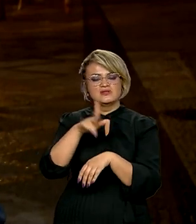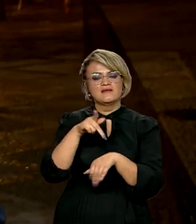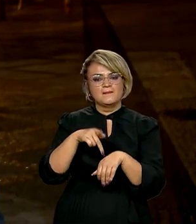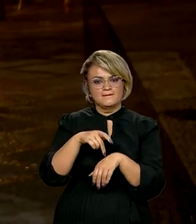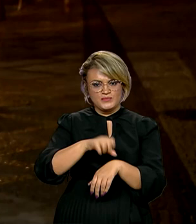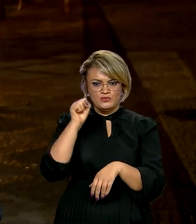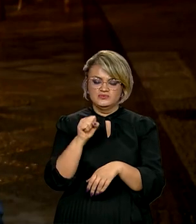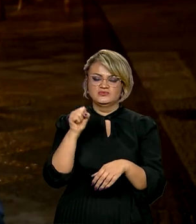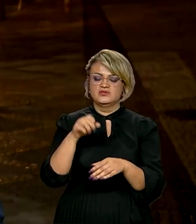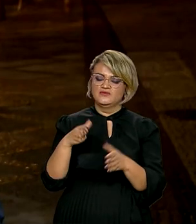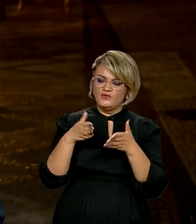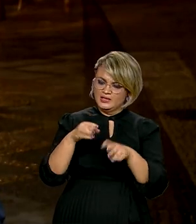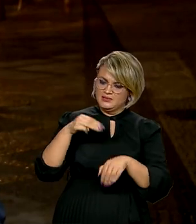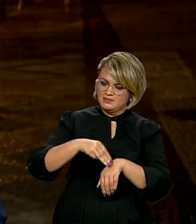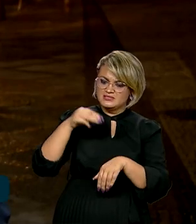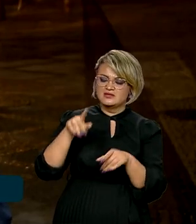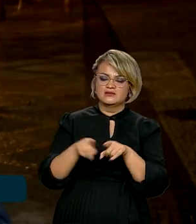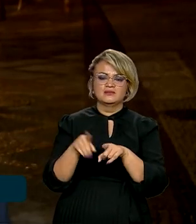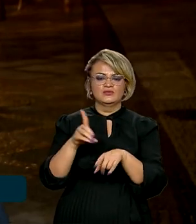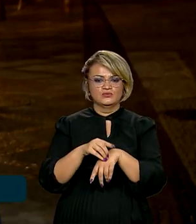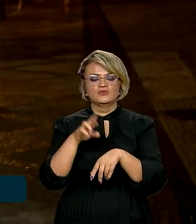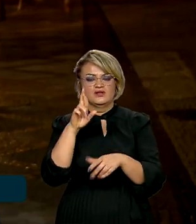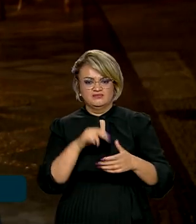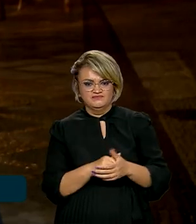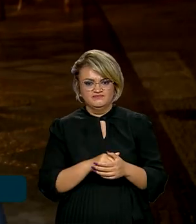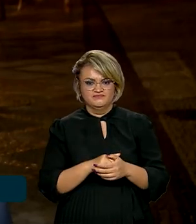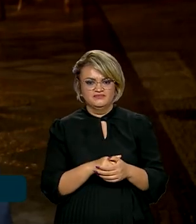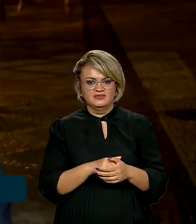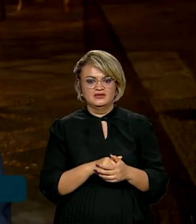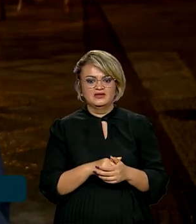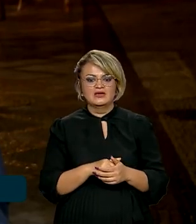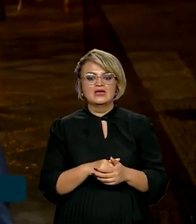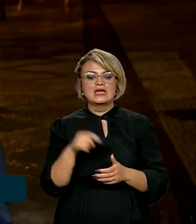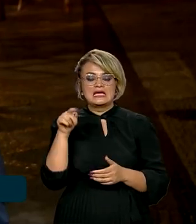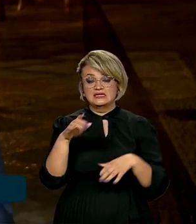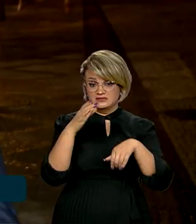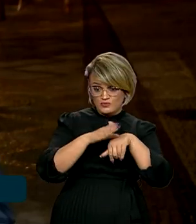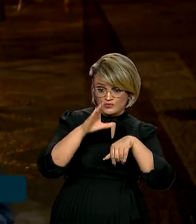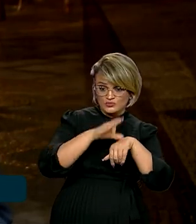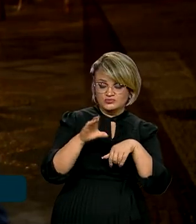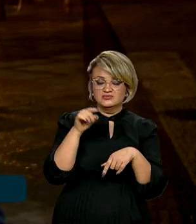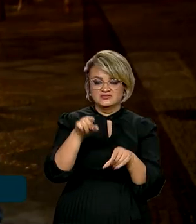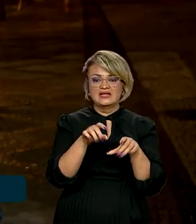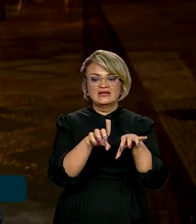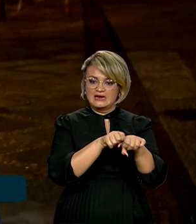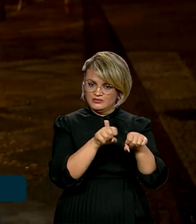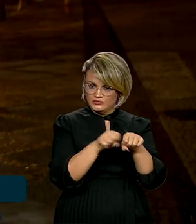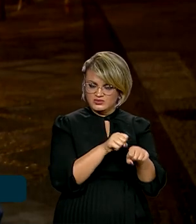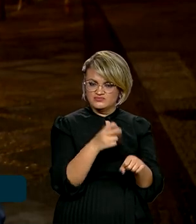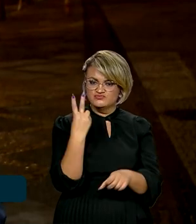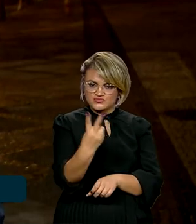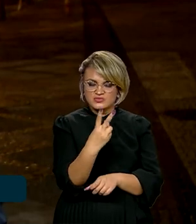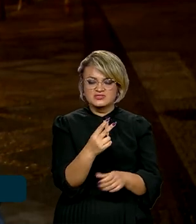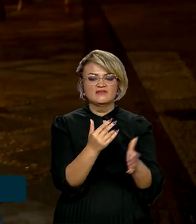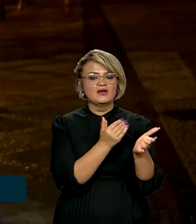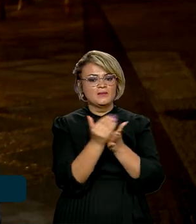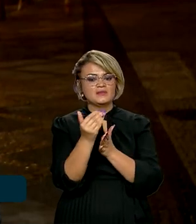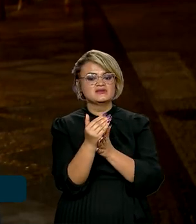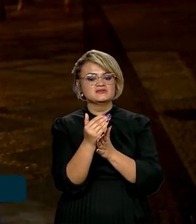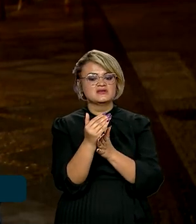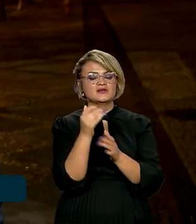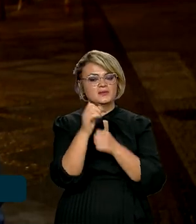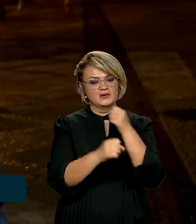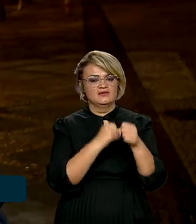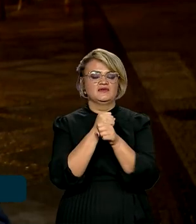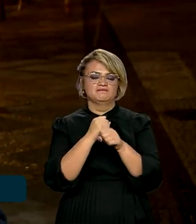-graduação com mestrado e doutorado. Agora, o IMPA terá este curso de graduação, que deverá começar já no ano